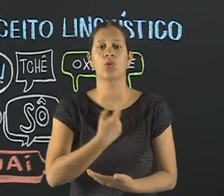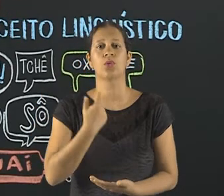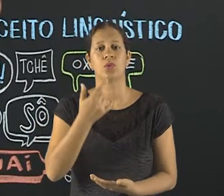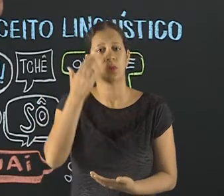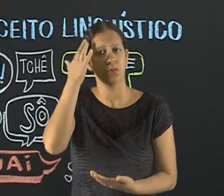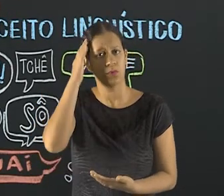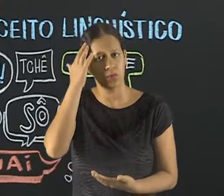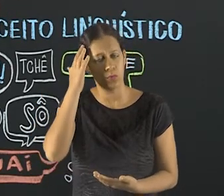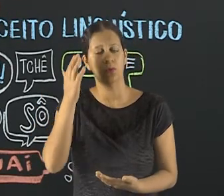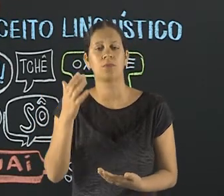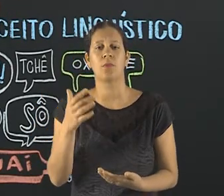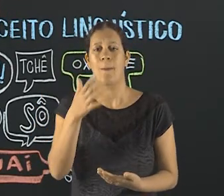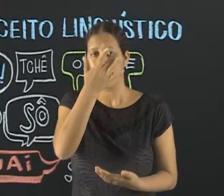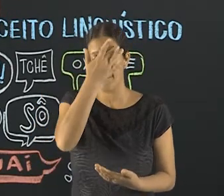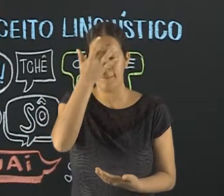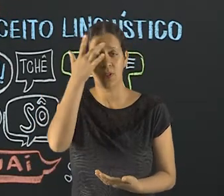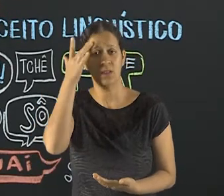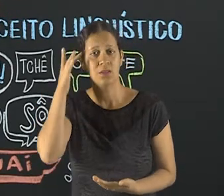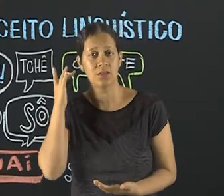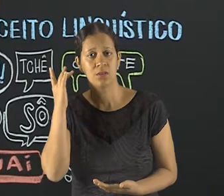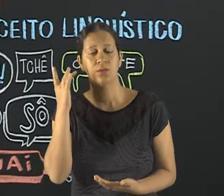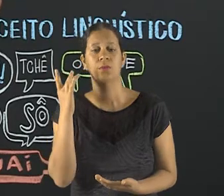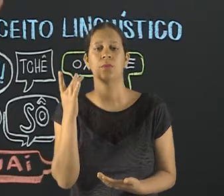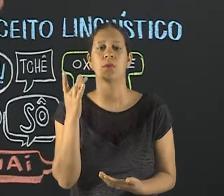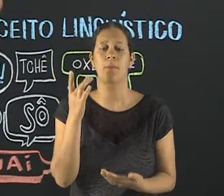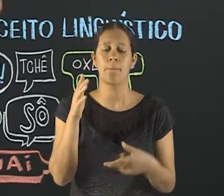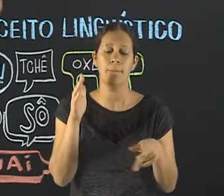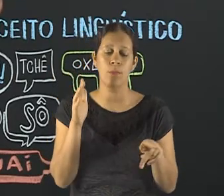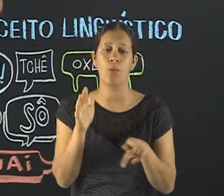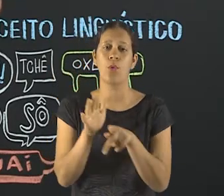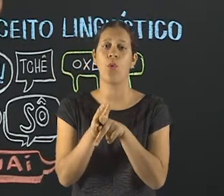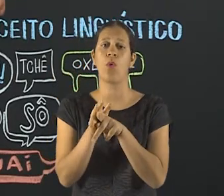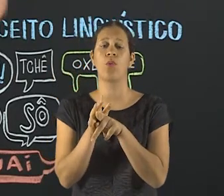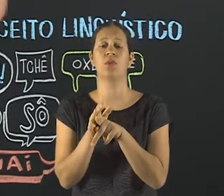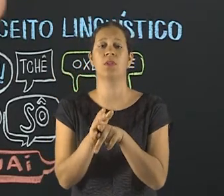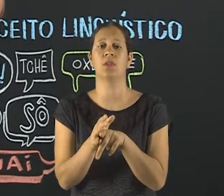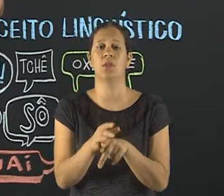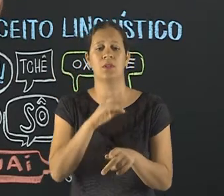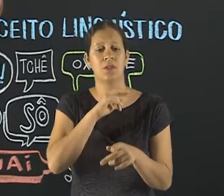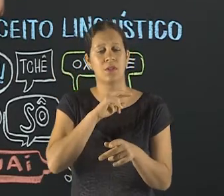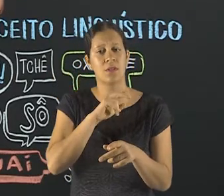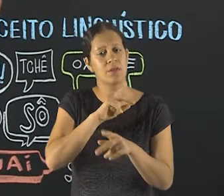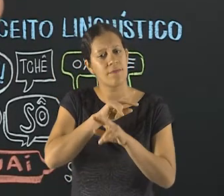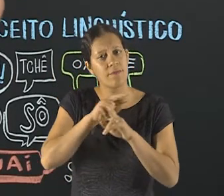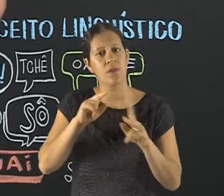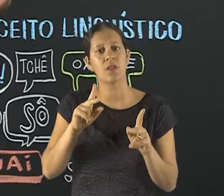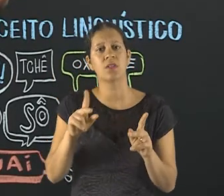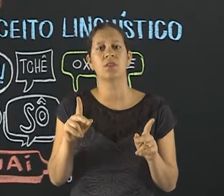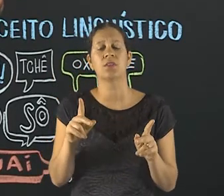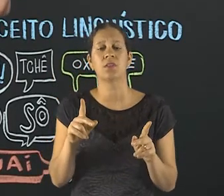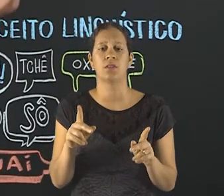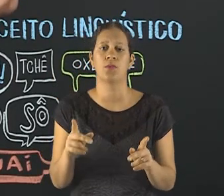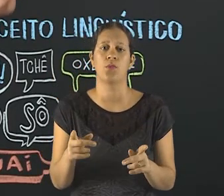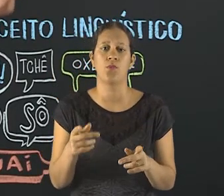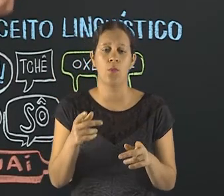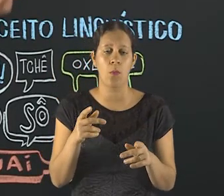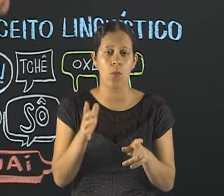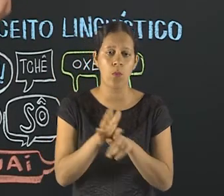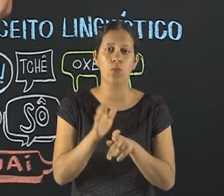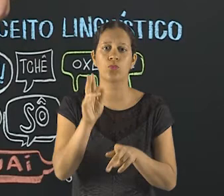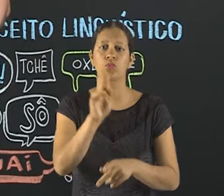compreender que ao longo do tempo as pessoas vão, por meio da sua própria diversidade também, né? Porque existe o